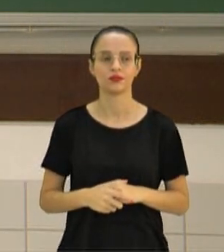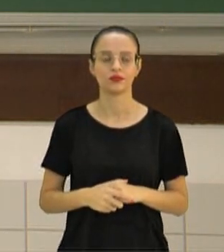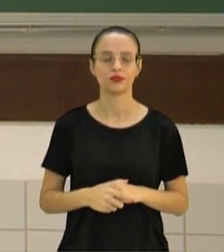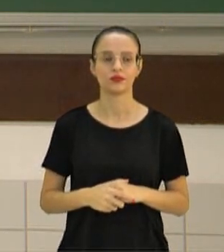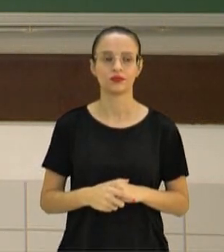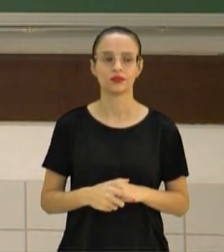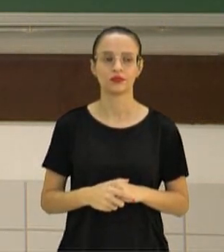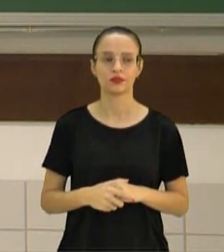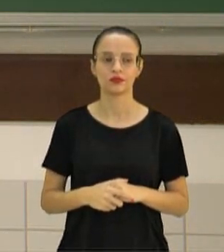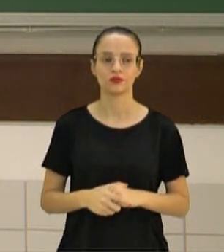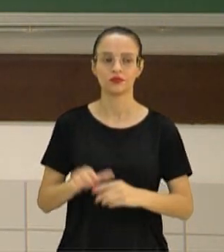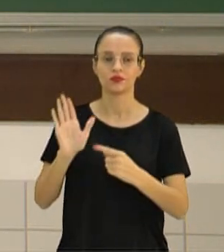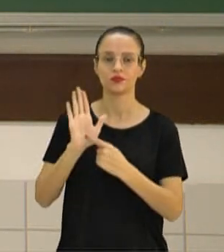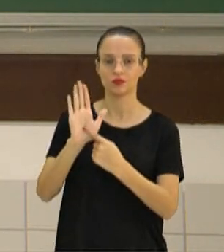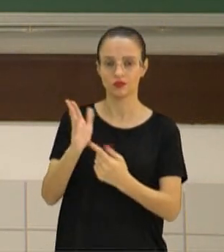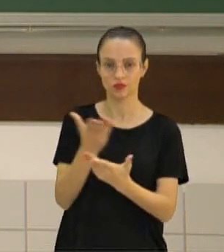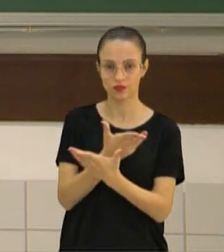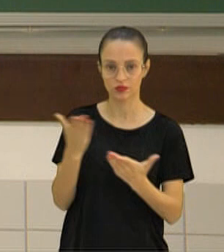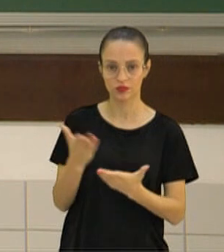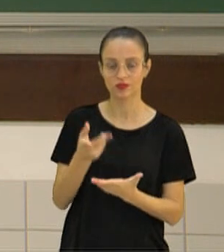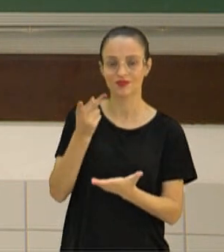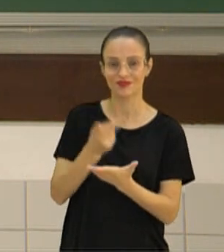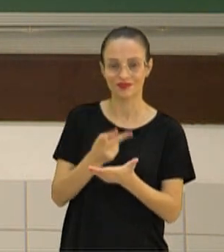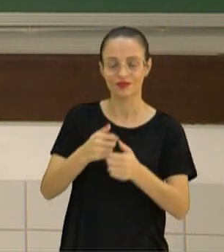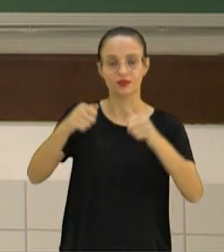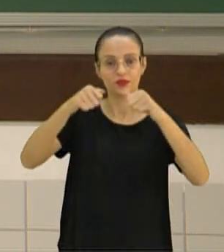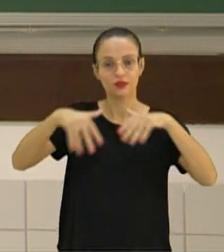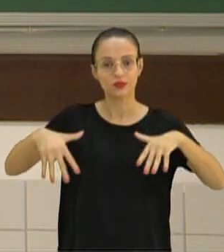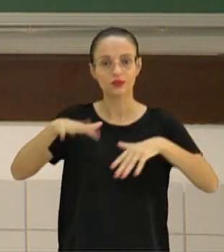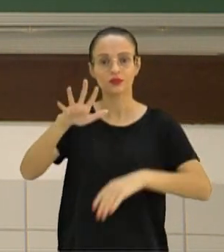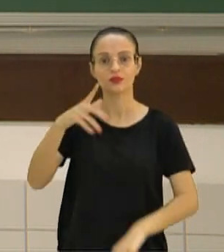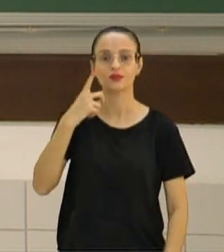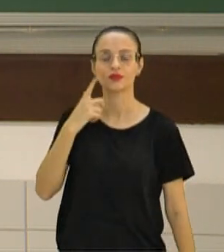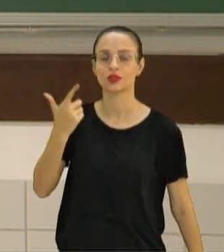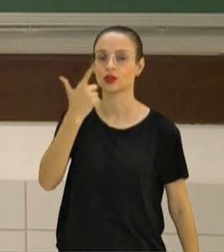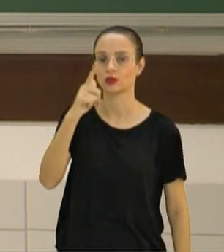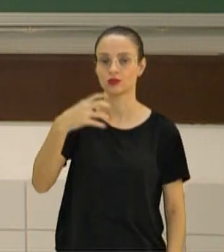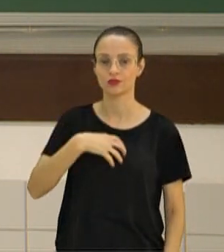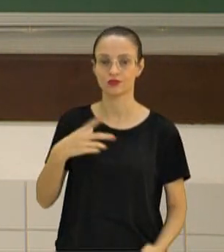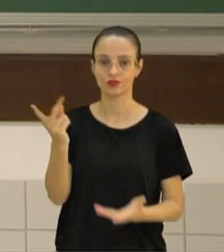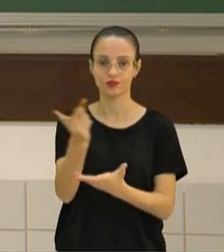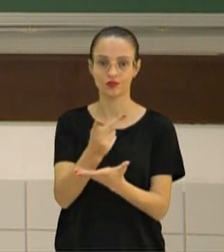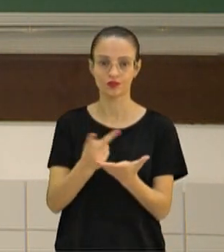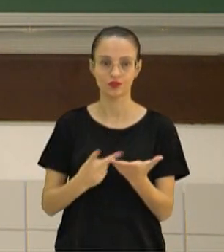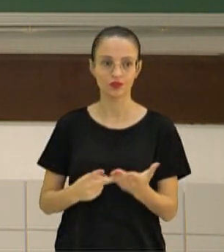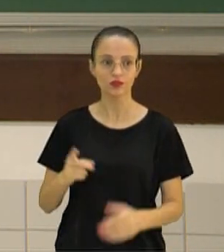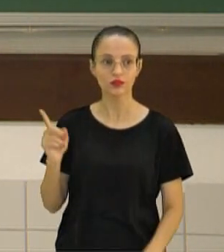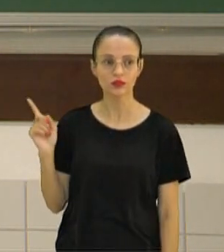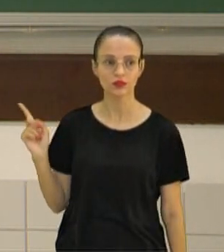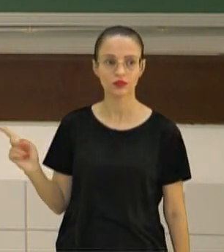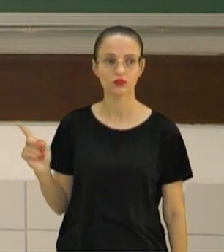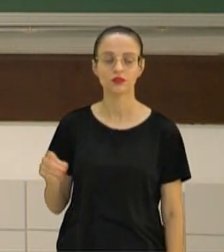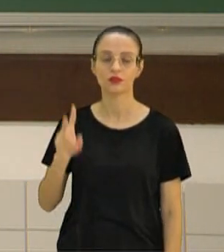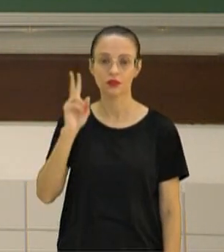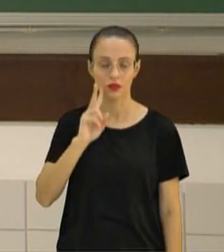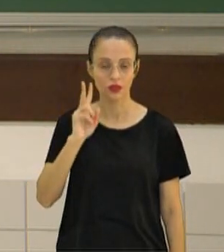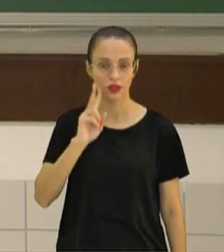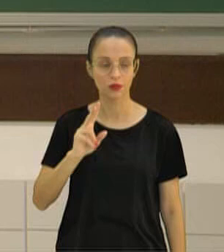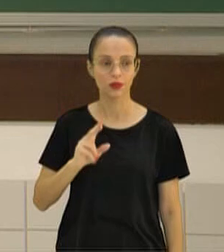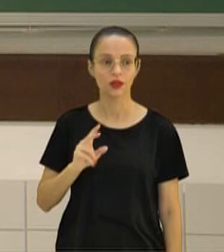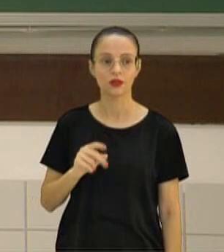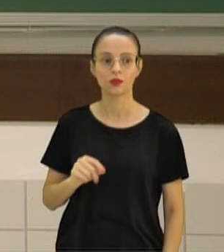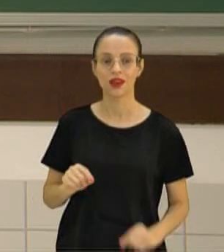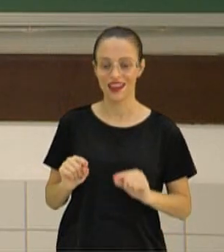Eu estou representando a mesma árvore, só que agora com outro formato de desenho, tá? Então, lembrando que mais na